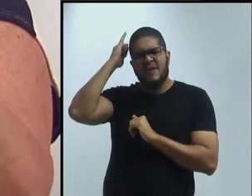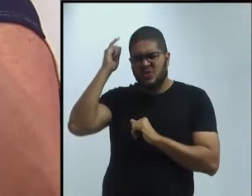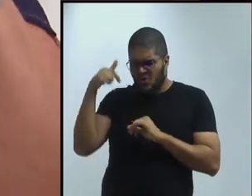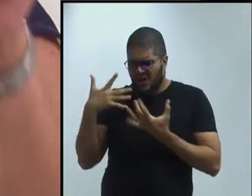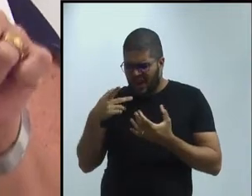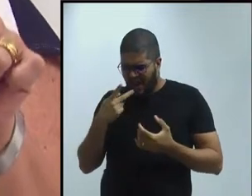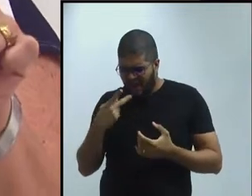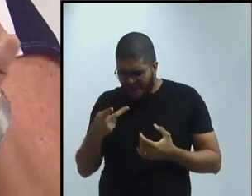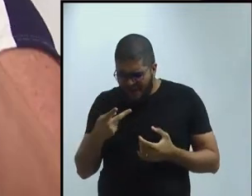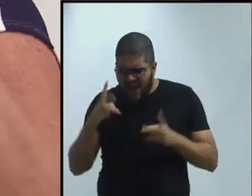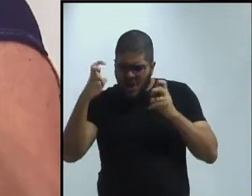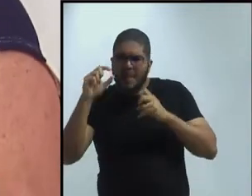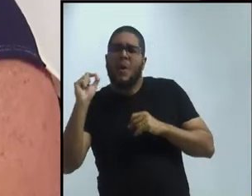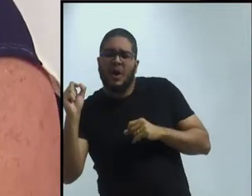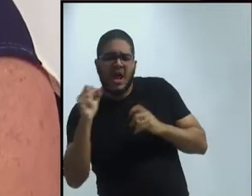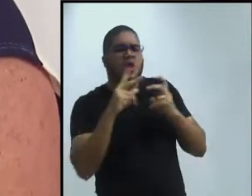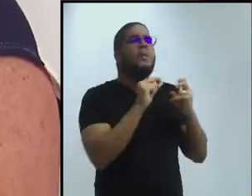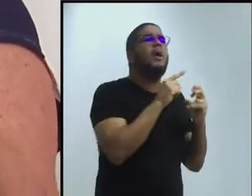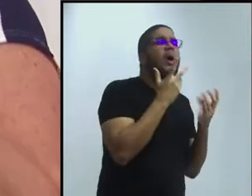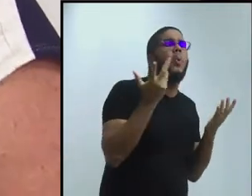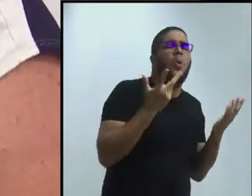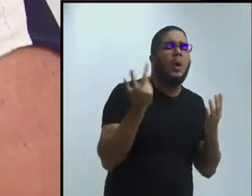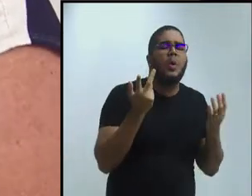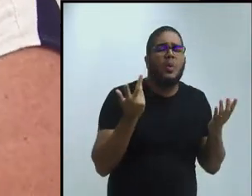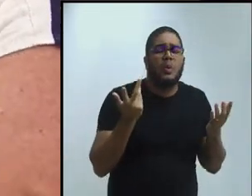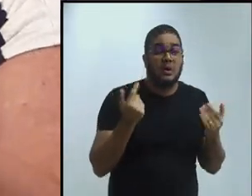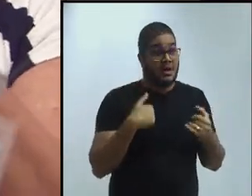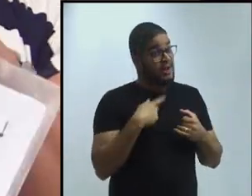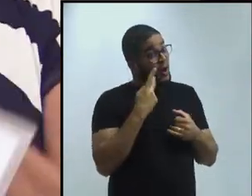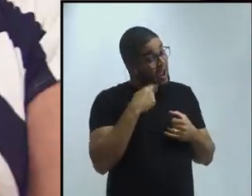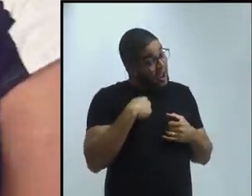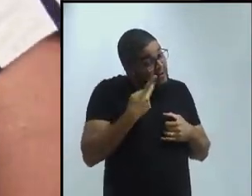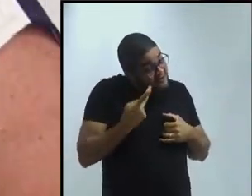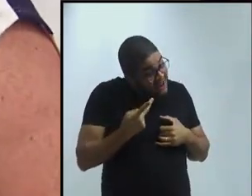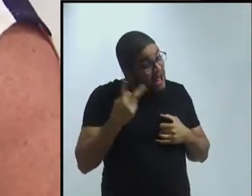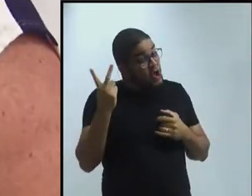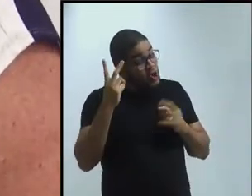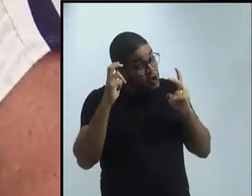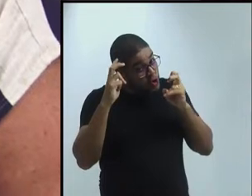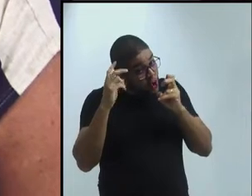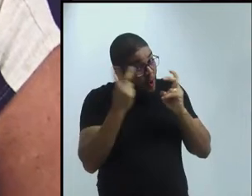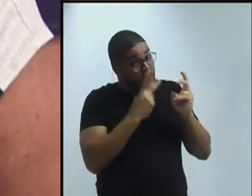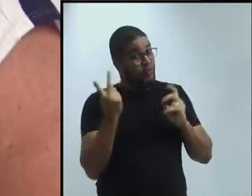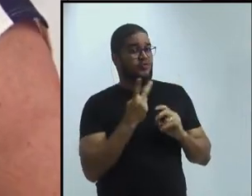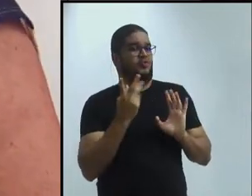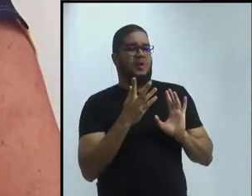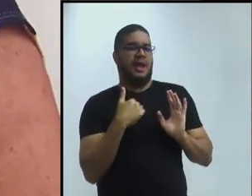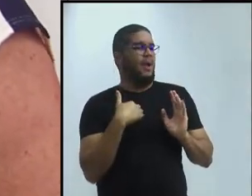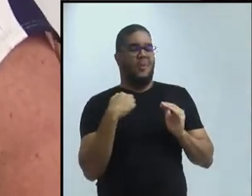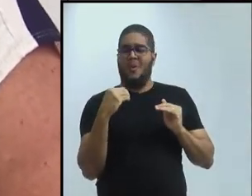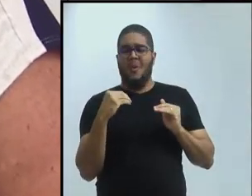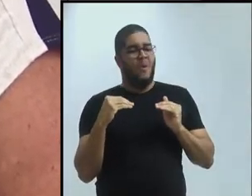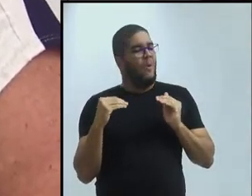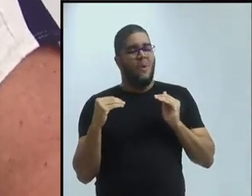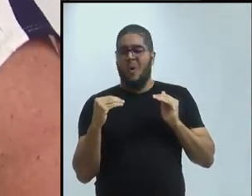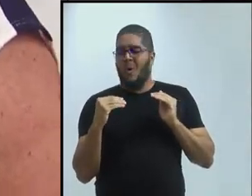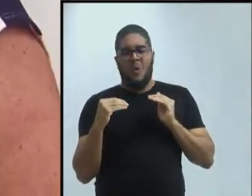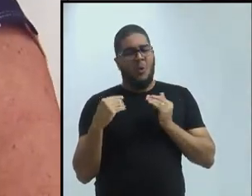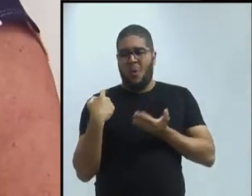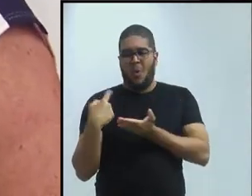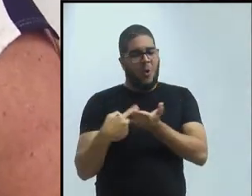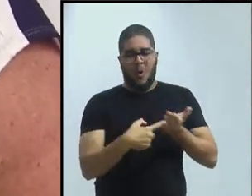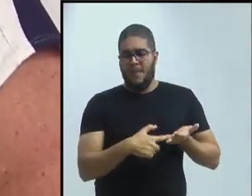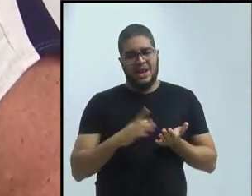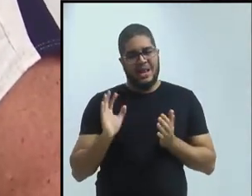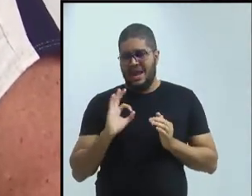quer que eu fale disso ou disso? Ela disse, dos dois. Então, vou falar dos dois. Eu não combinei nada com a Valkyria, nem com o Thomas,